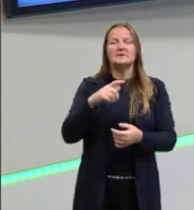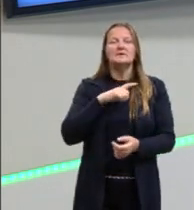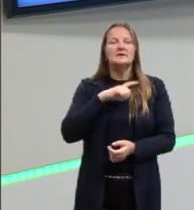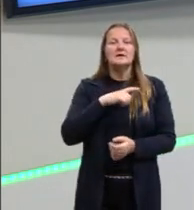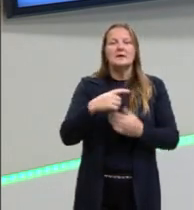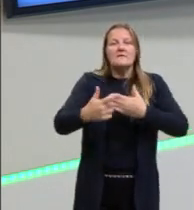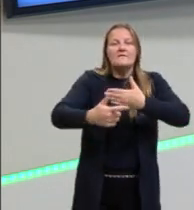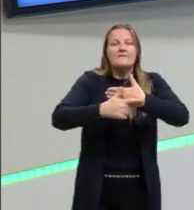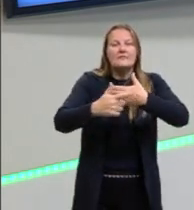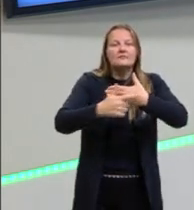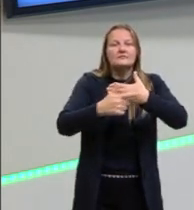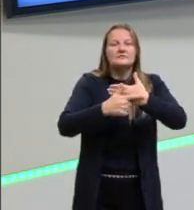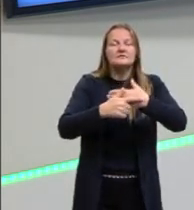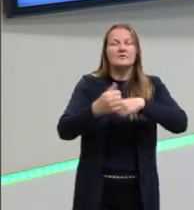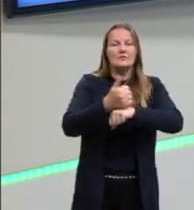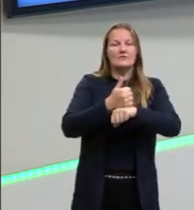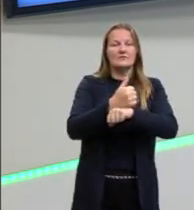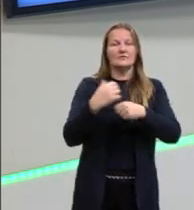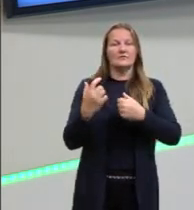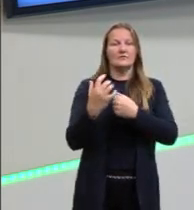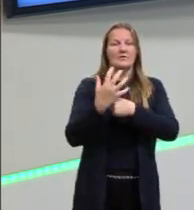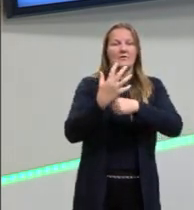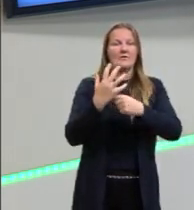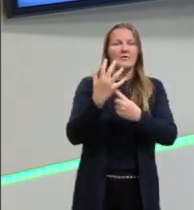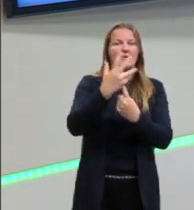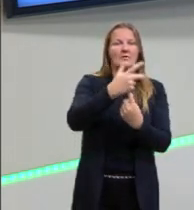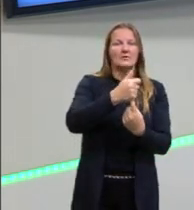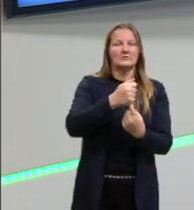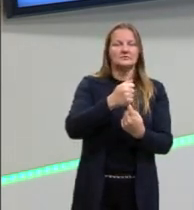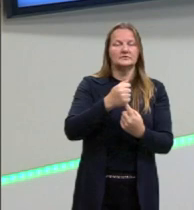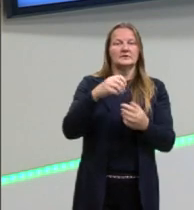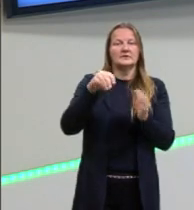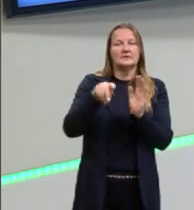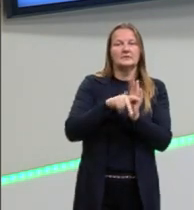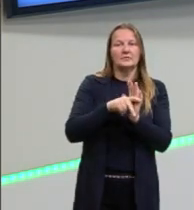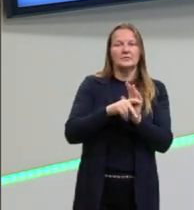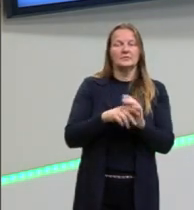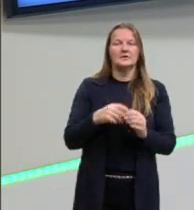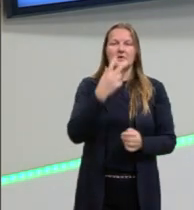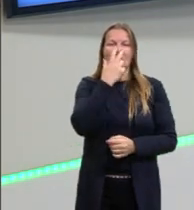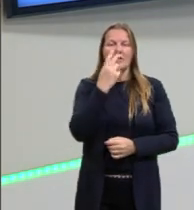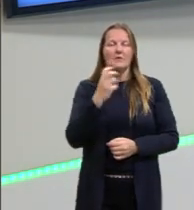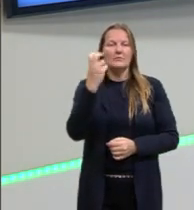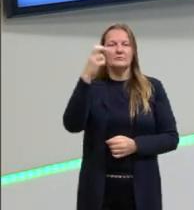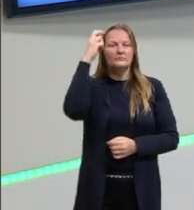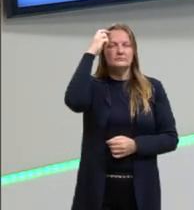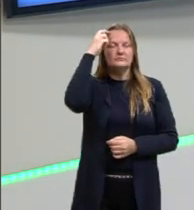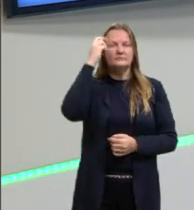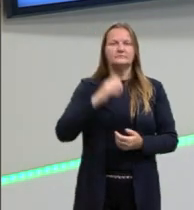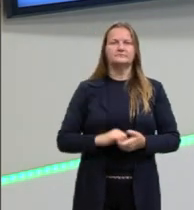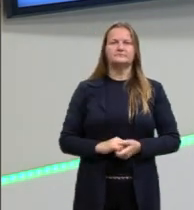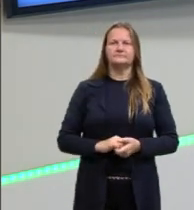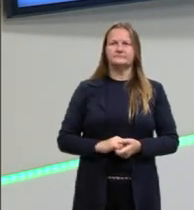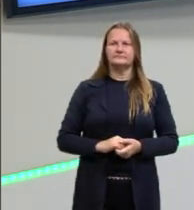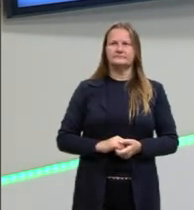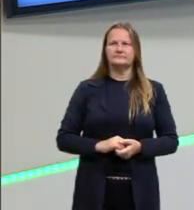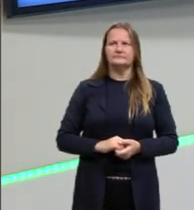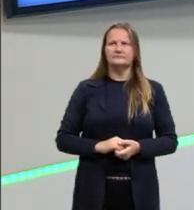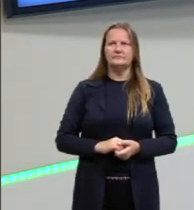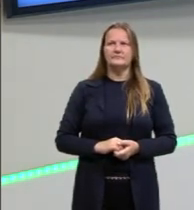papel do artista, esse sujeito artista, como existe na nossa civilização, né? Essa